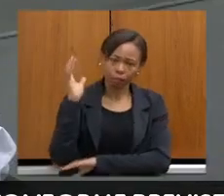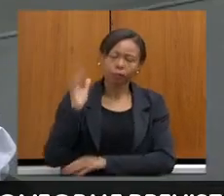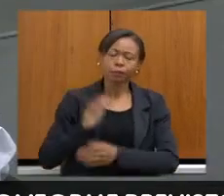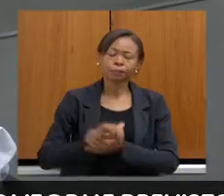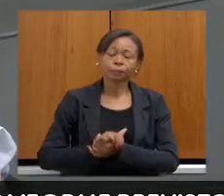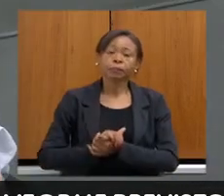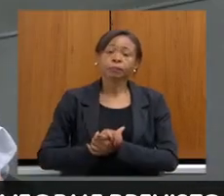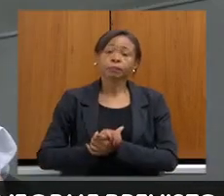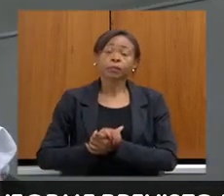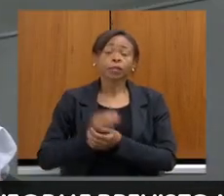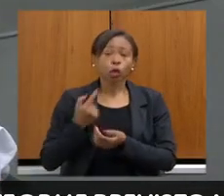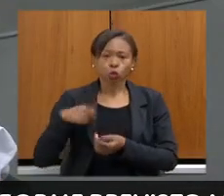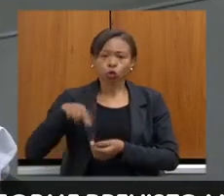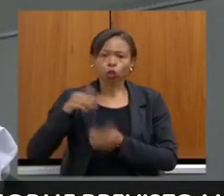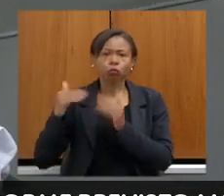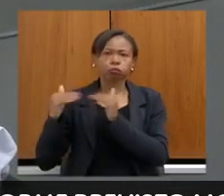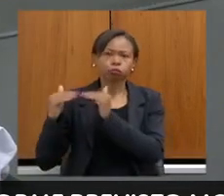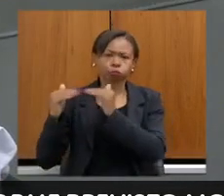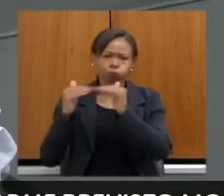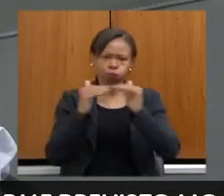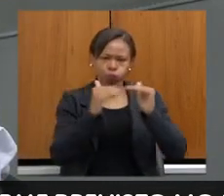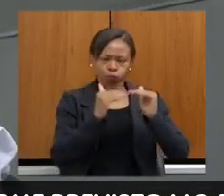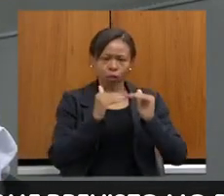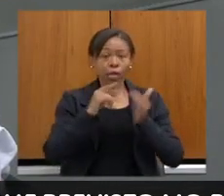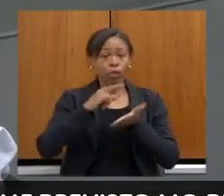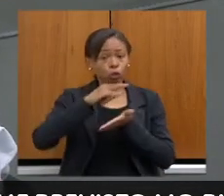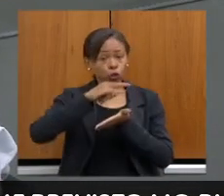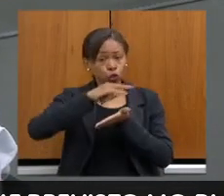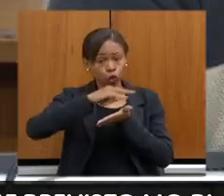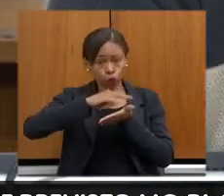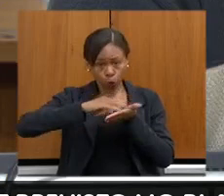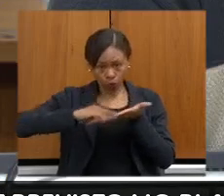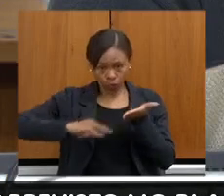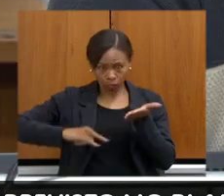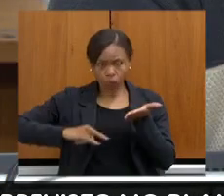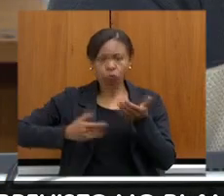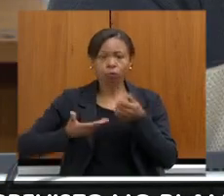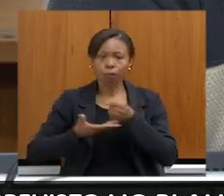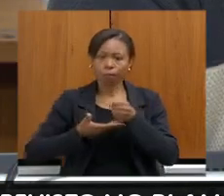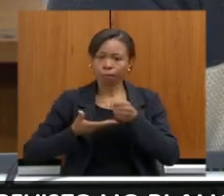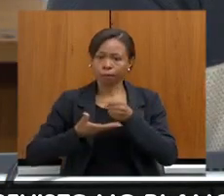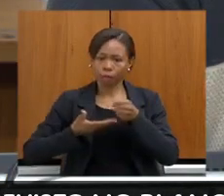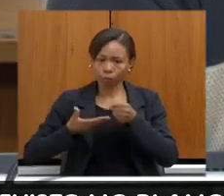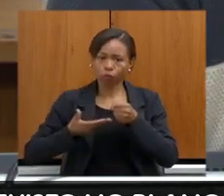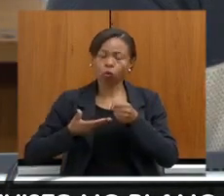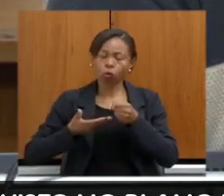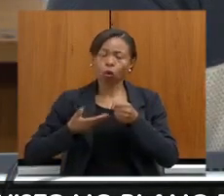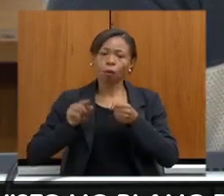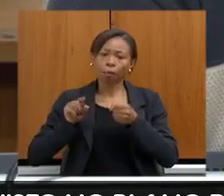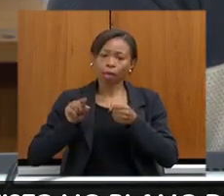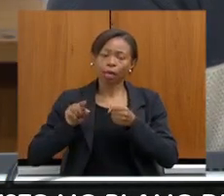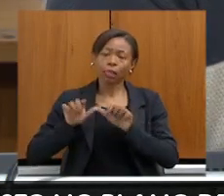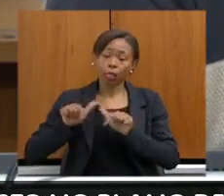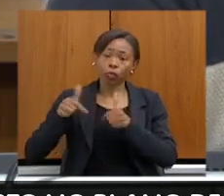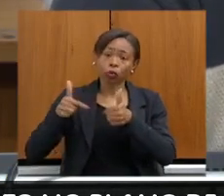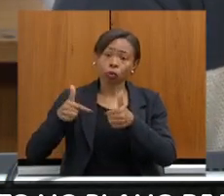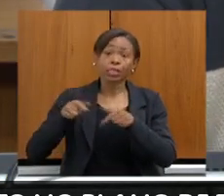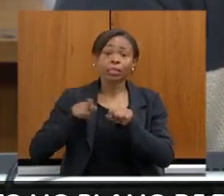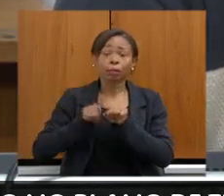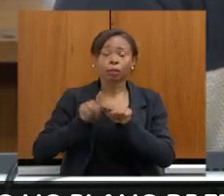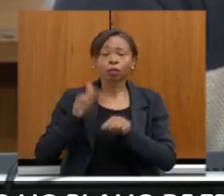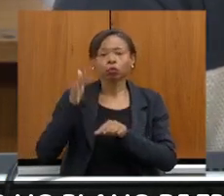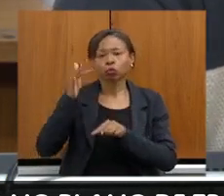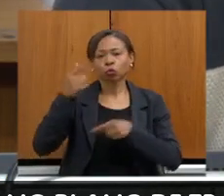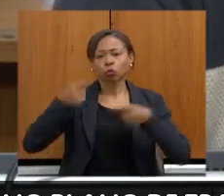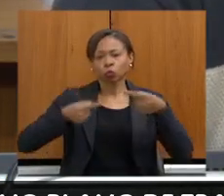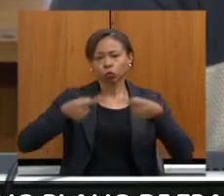esses são documentos básicos que serão usados para definição das ações, mas com uma discussão posterior com todos